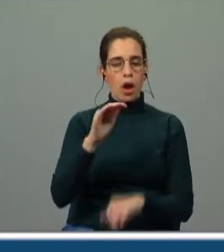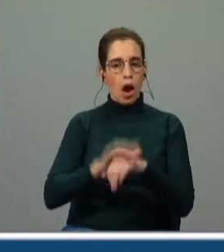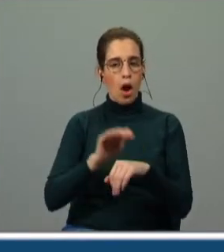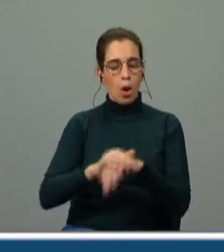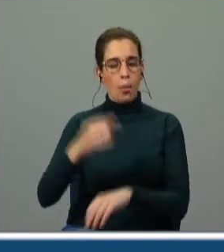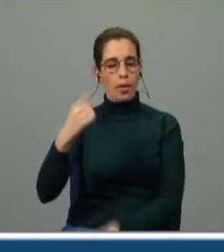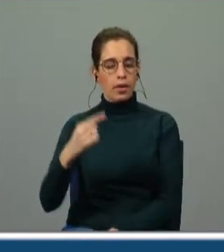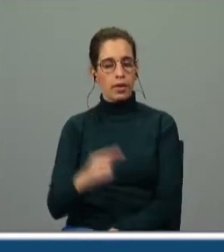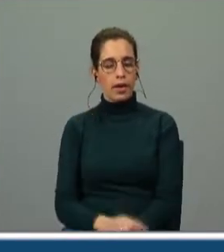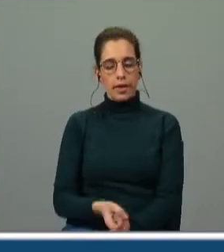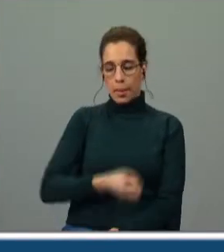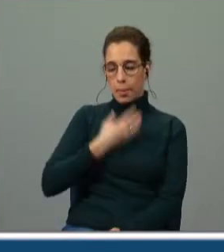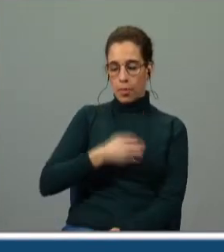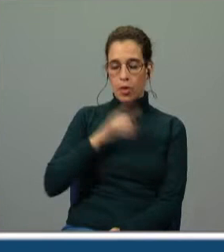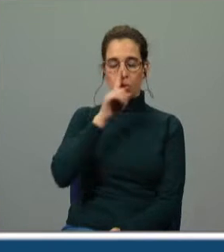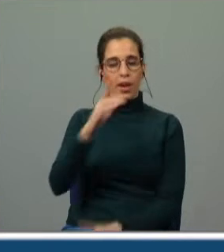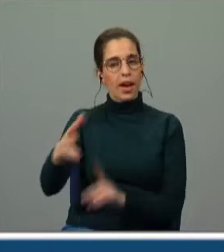apaixonado por quem a conquistou